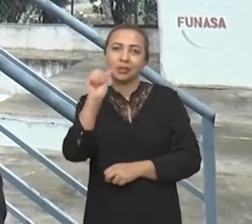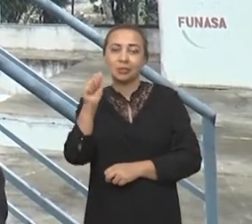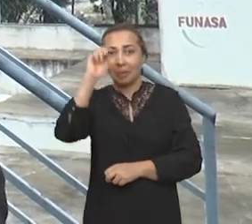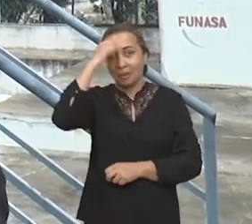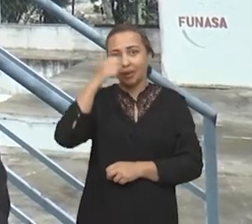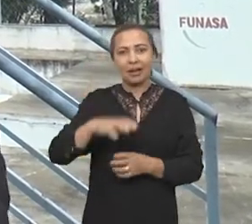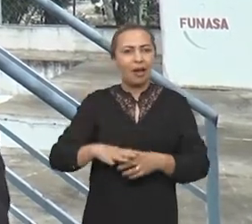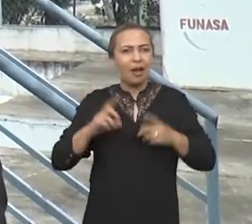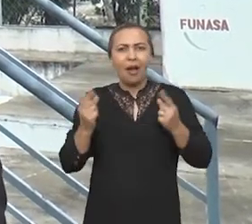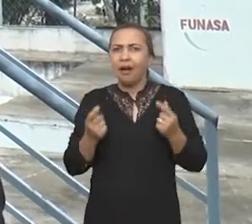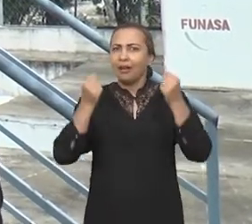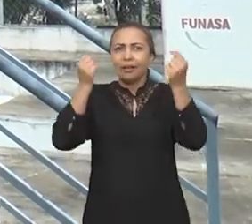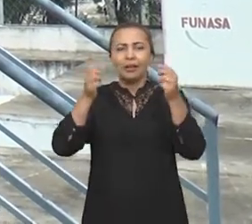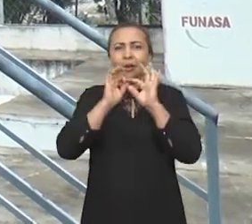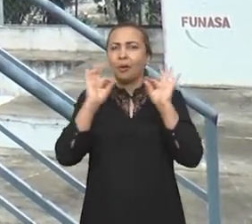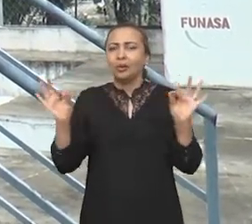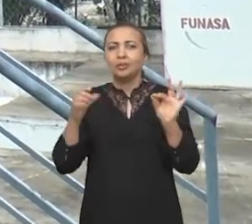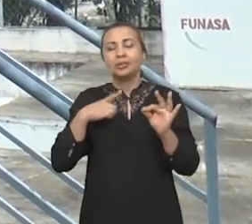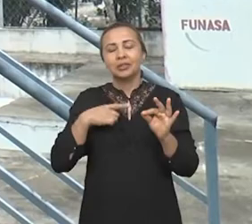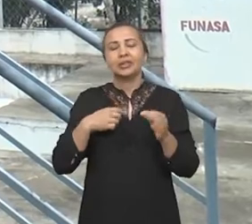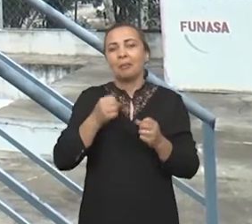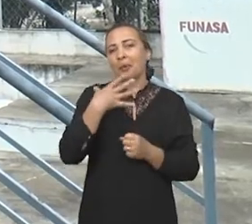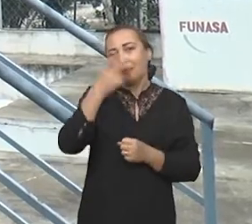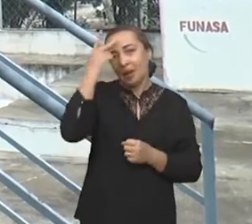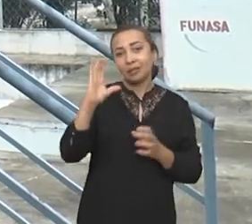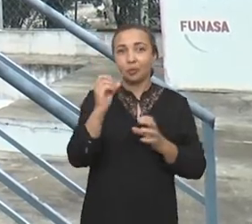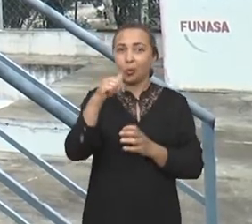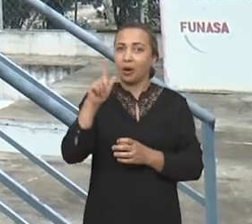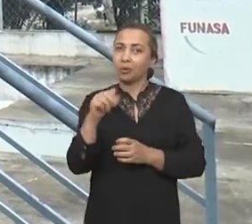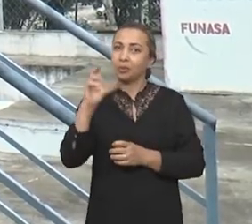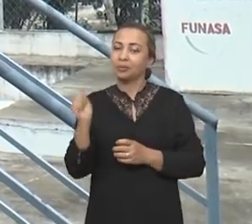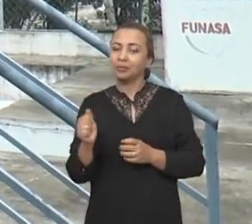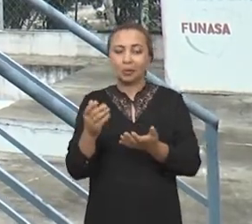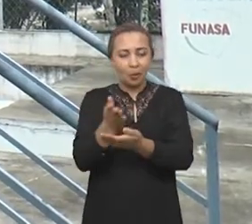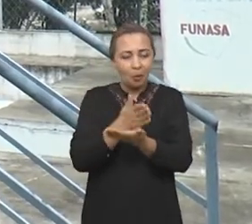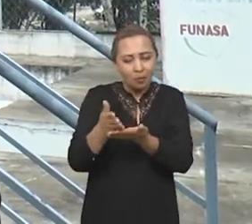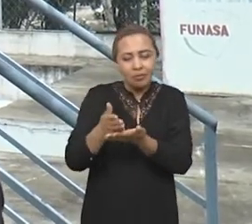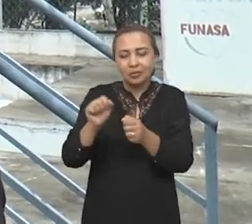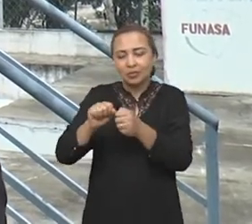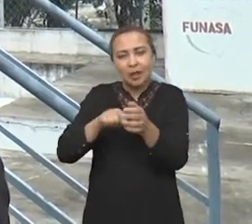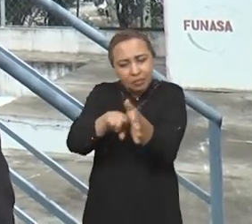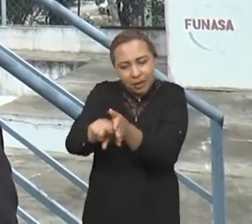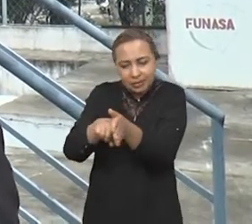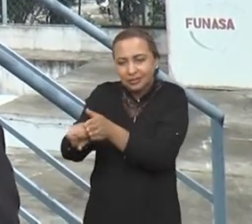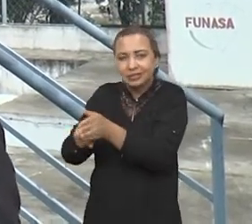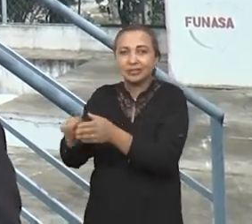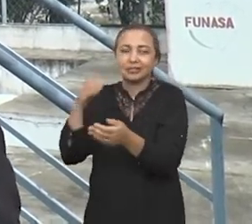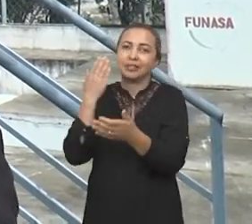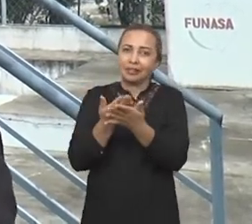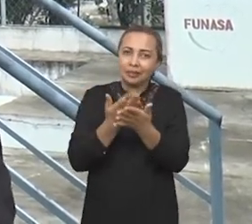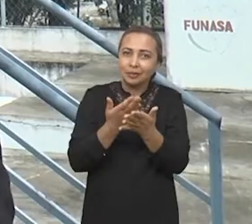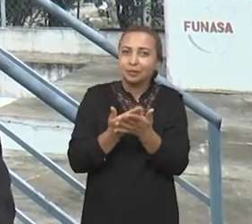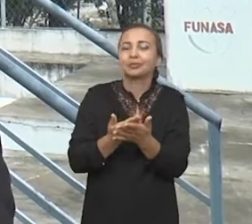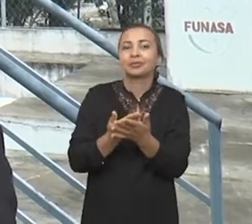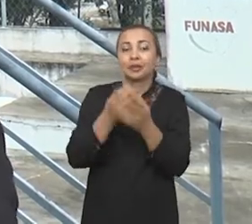em tanino e que tem uma capacidade de coagular. Então, gente começou a fazer vários estudos, vários ensaios de